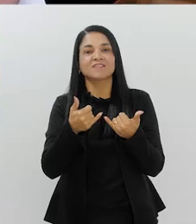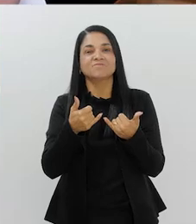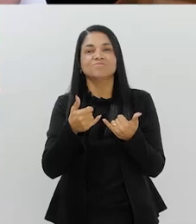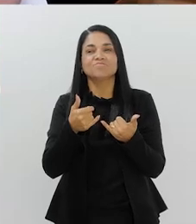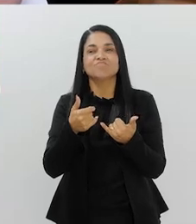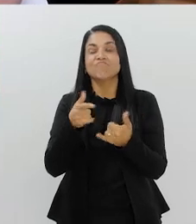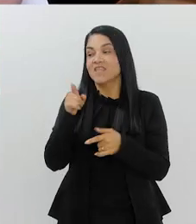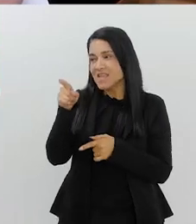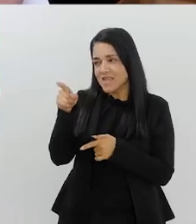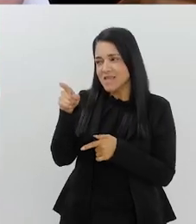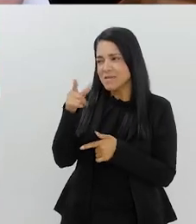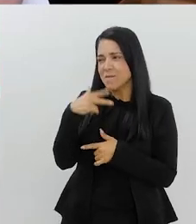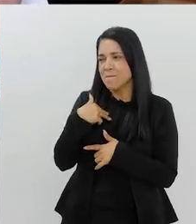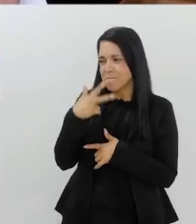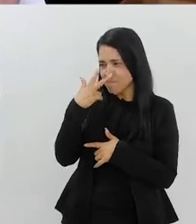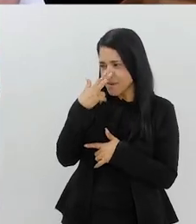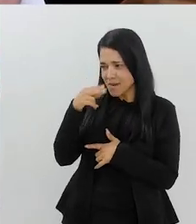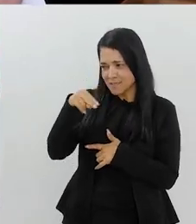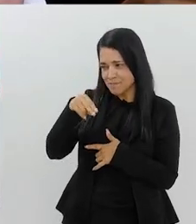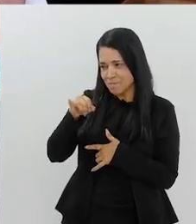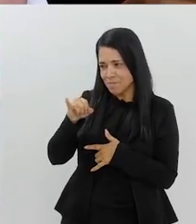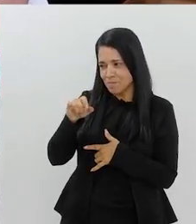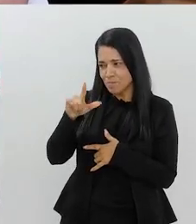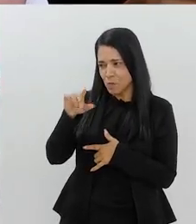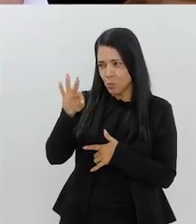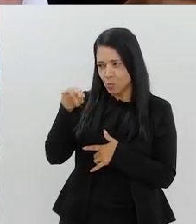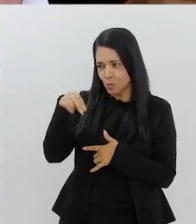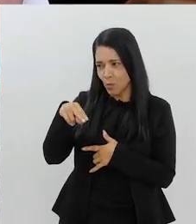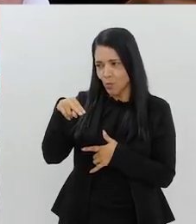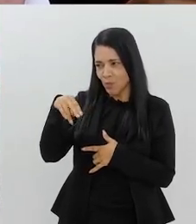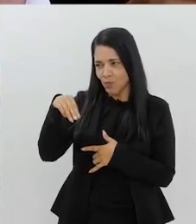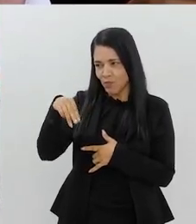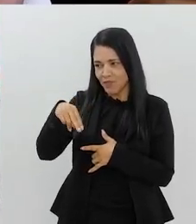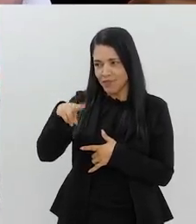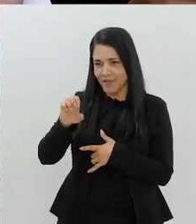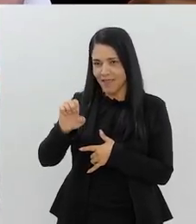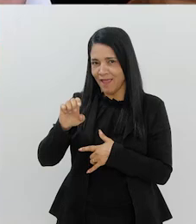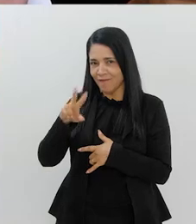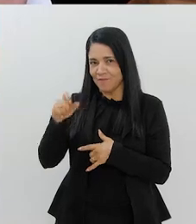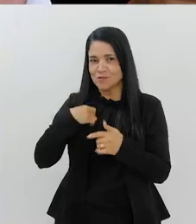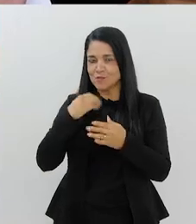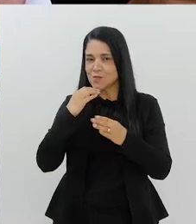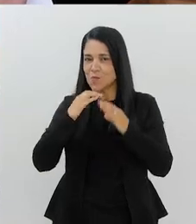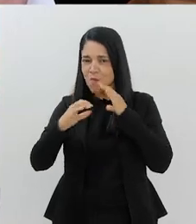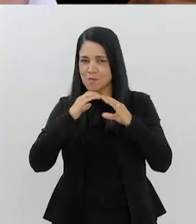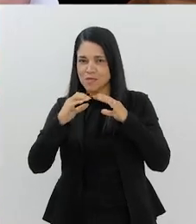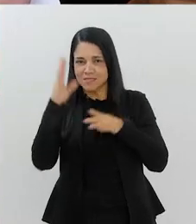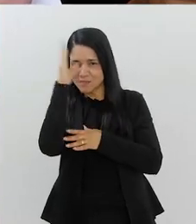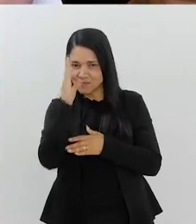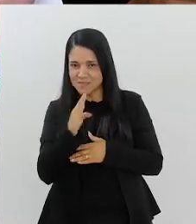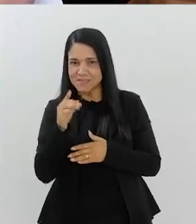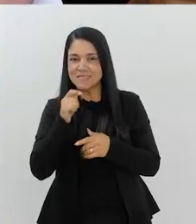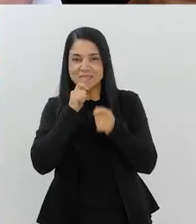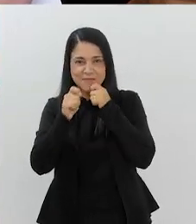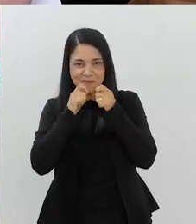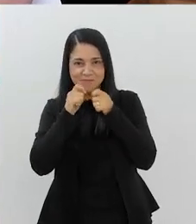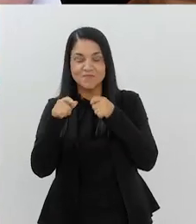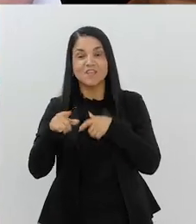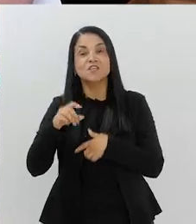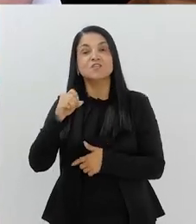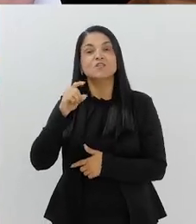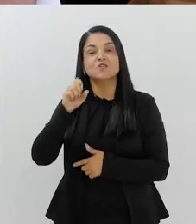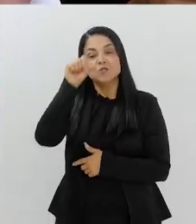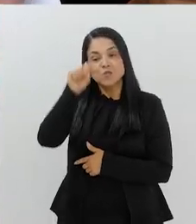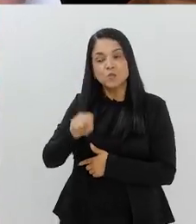Mas, ele até parece com o Milton Neves, nosso craque da comunicação brasileira. Milton Neves de Muzambinho, sul de Minas. Muzambinho,